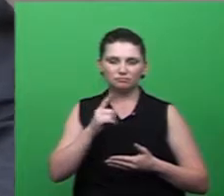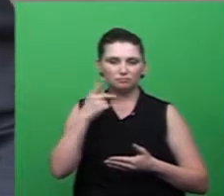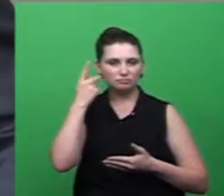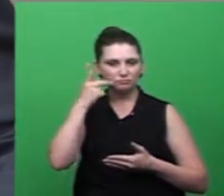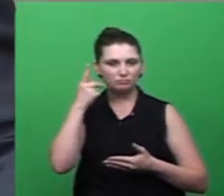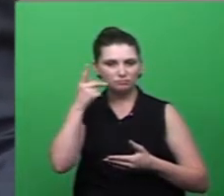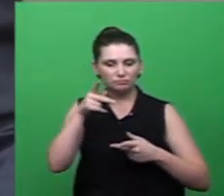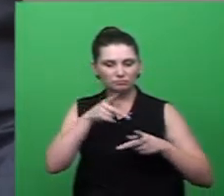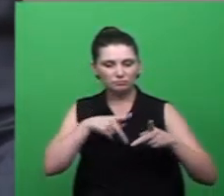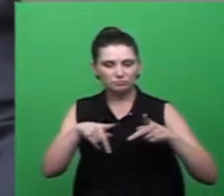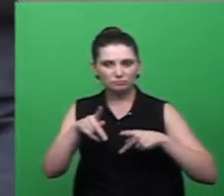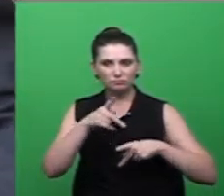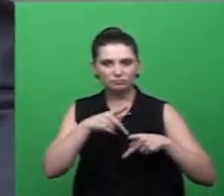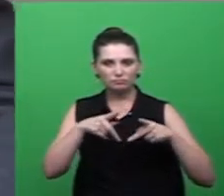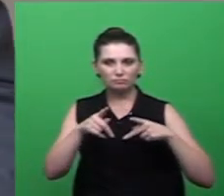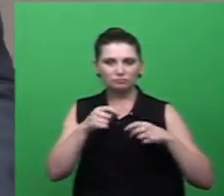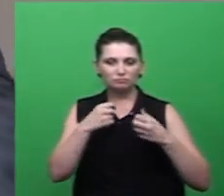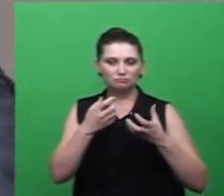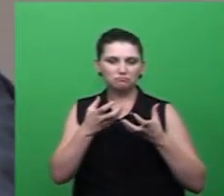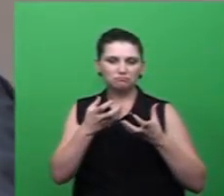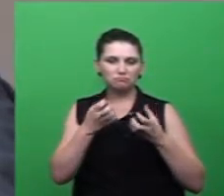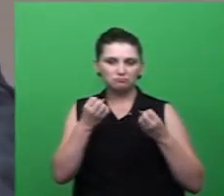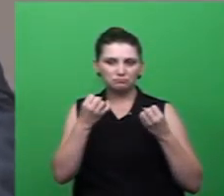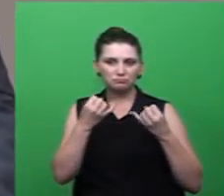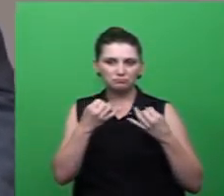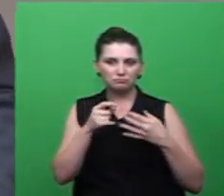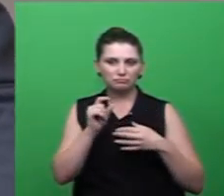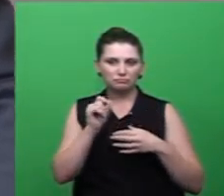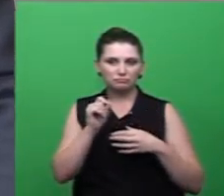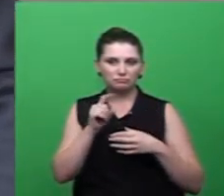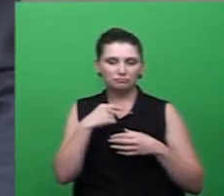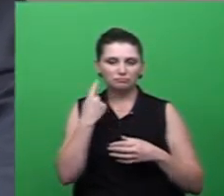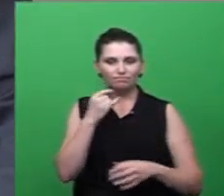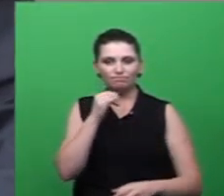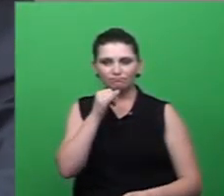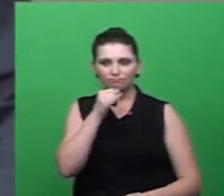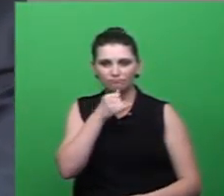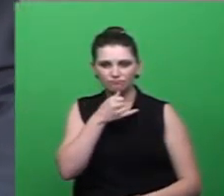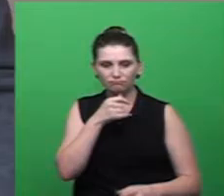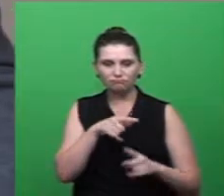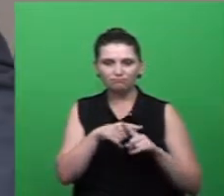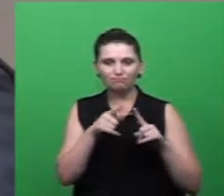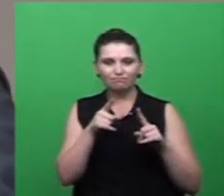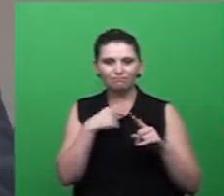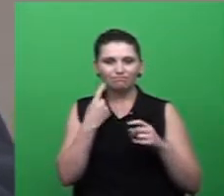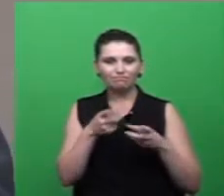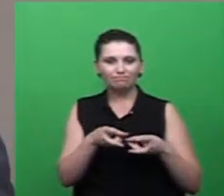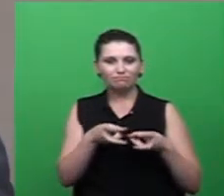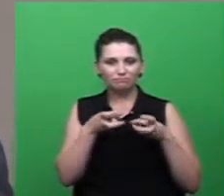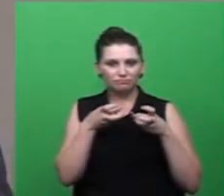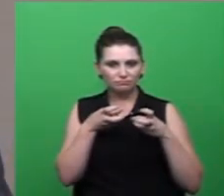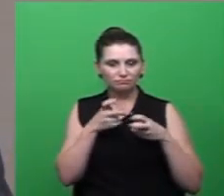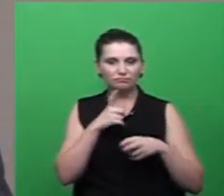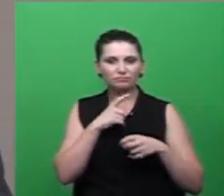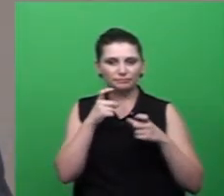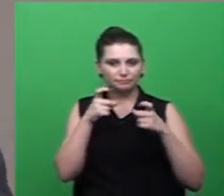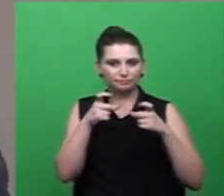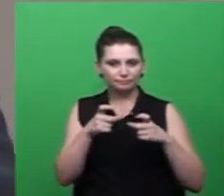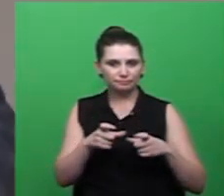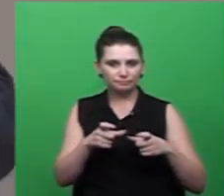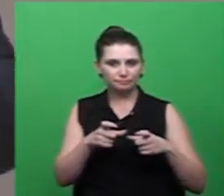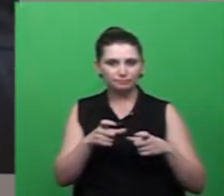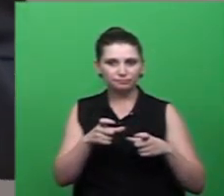faço essa introdução para dizer que, infelizmente, a gente percebe alguns pontos e nós,